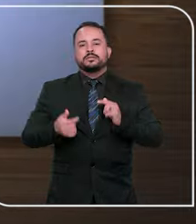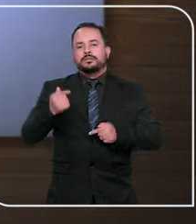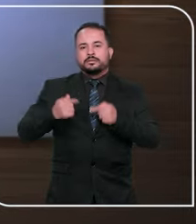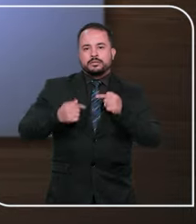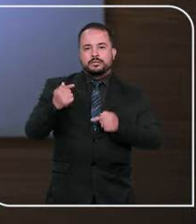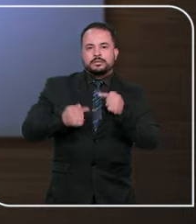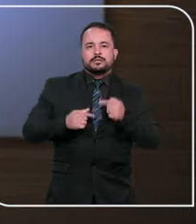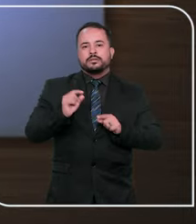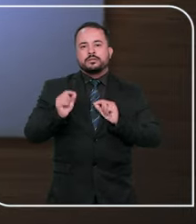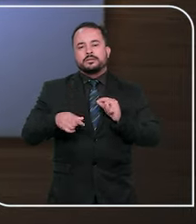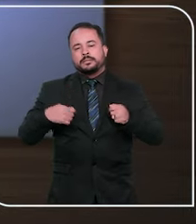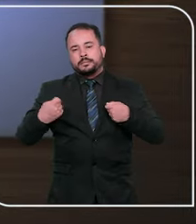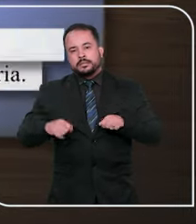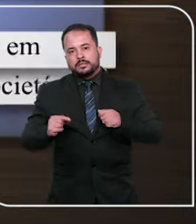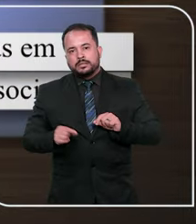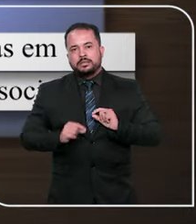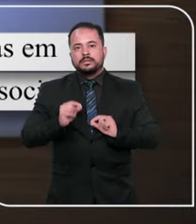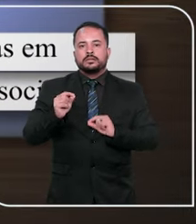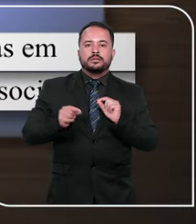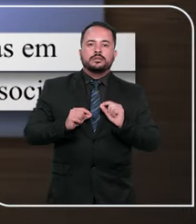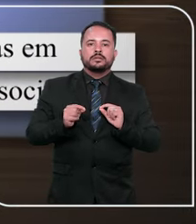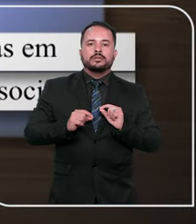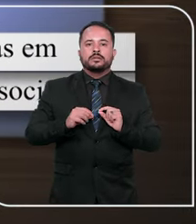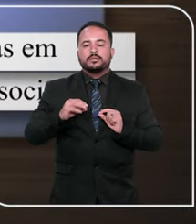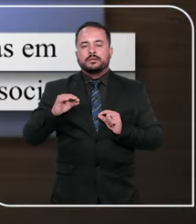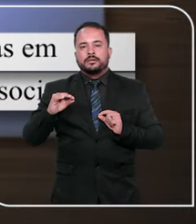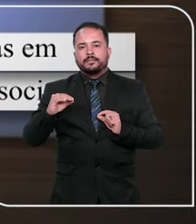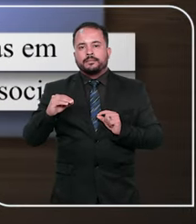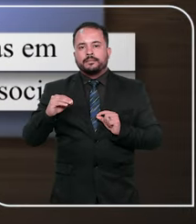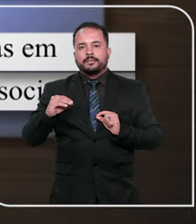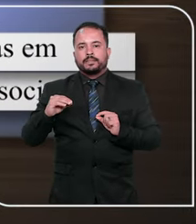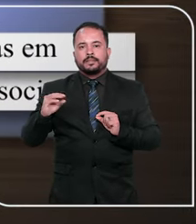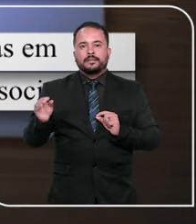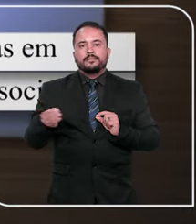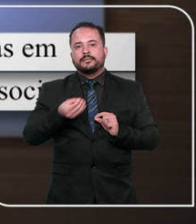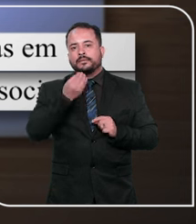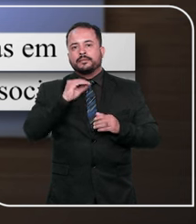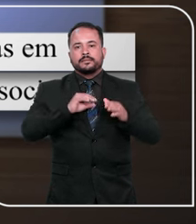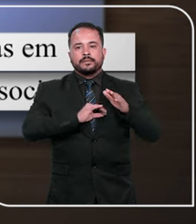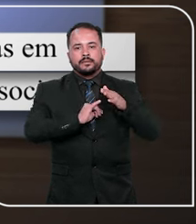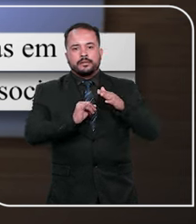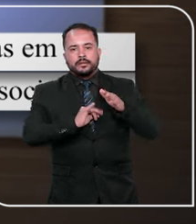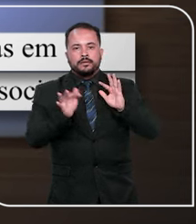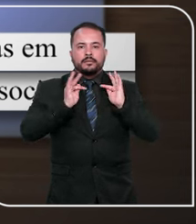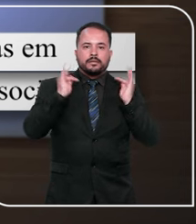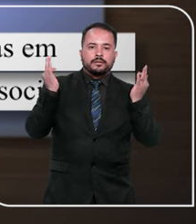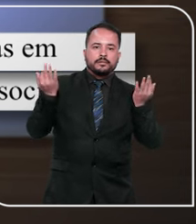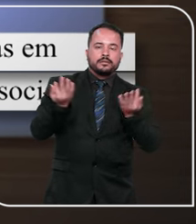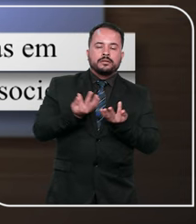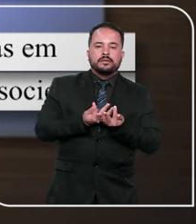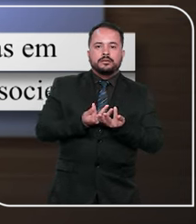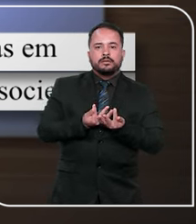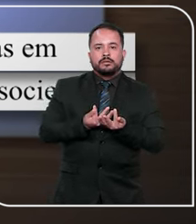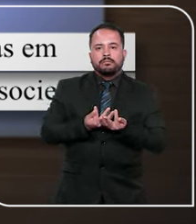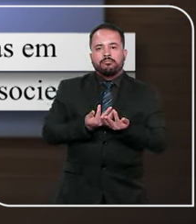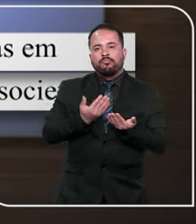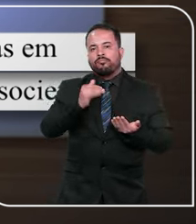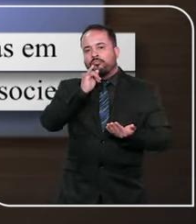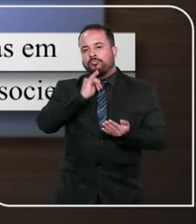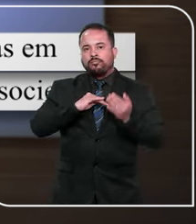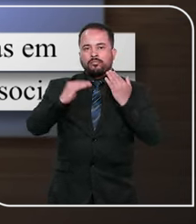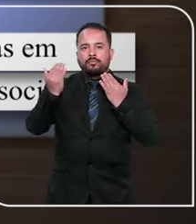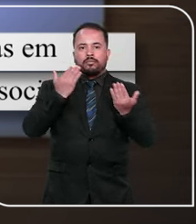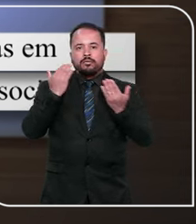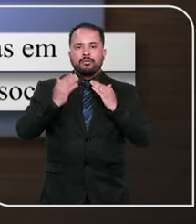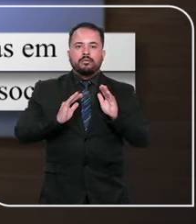julgamento discute necessidade de comprovação de que o proveito se reverteu em favor da entidade familiar na hipótese